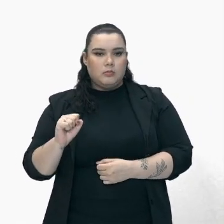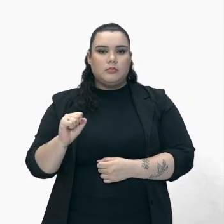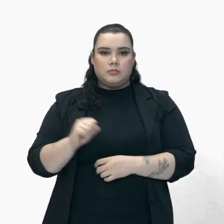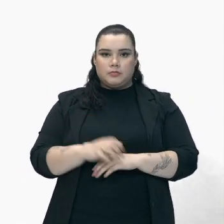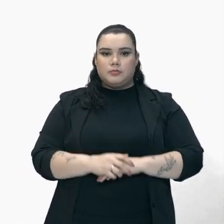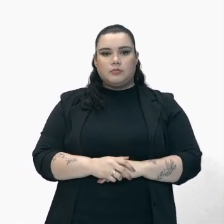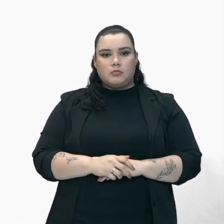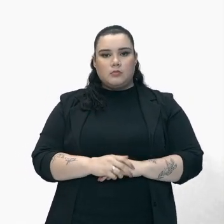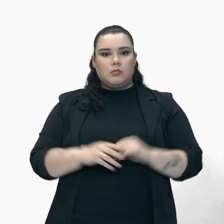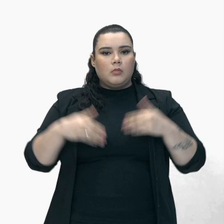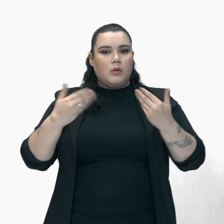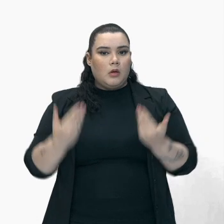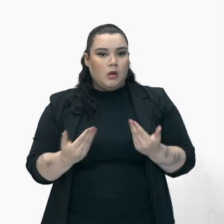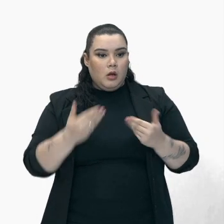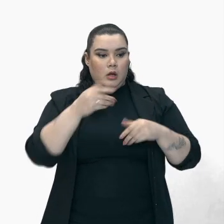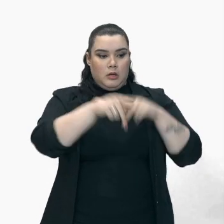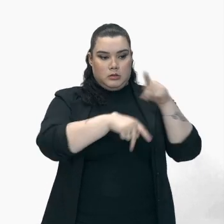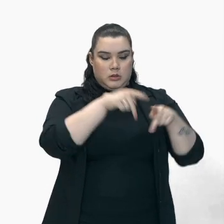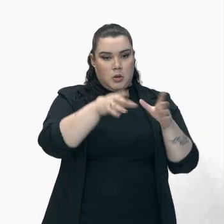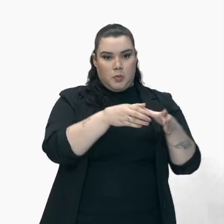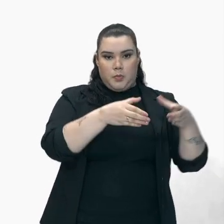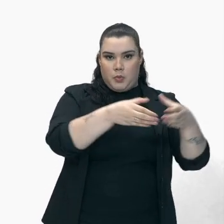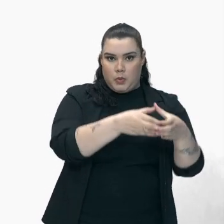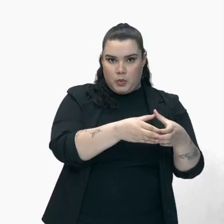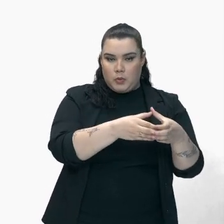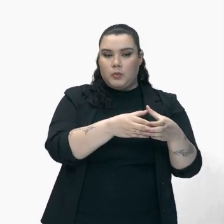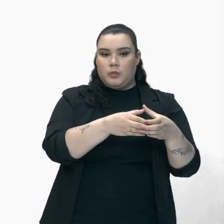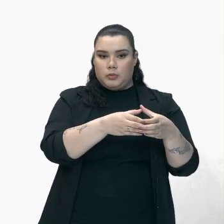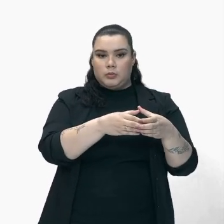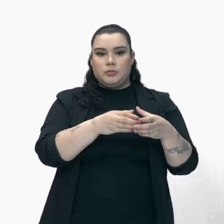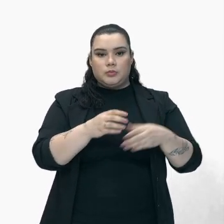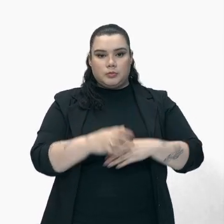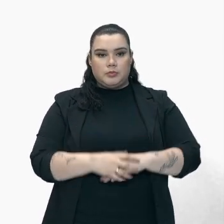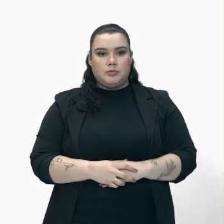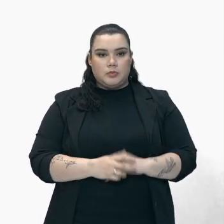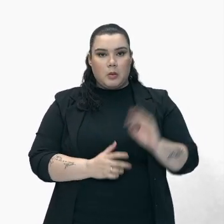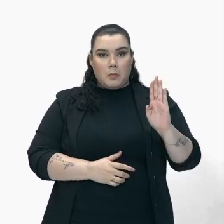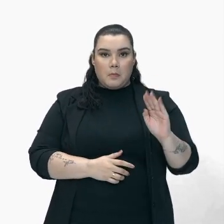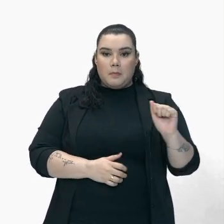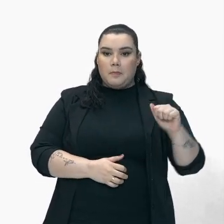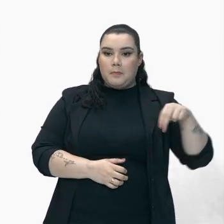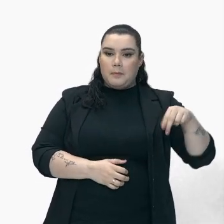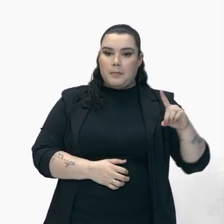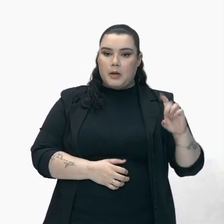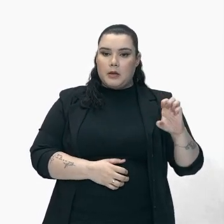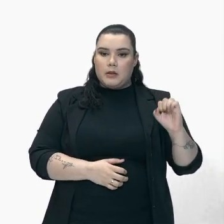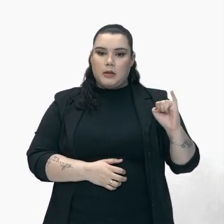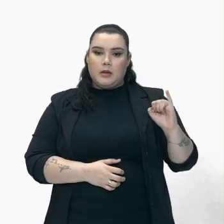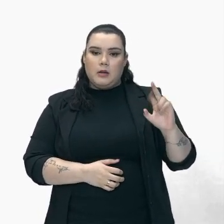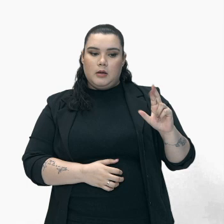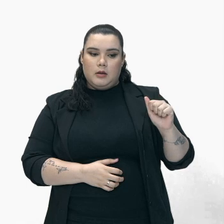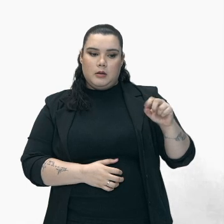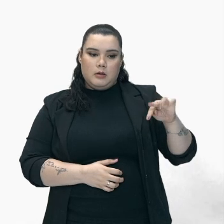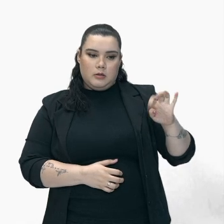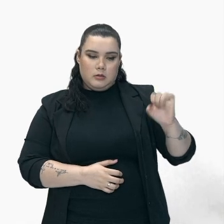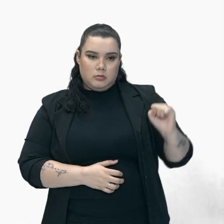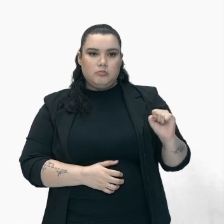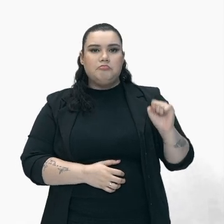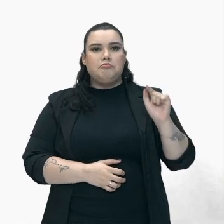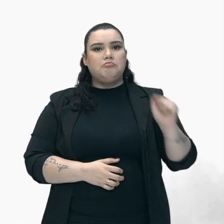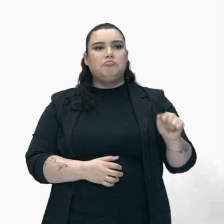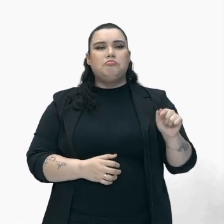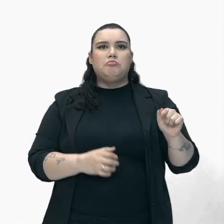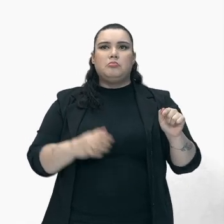Os paulistas Os bandeirantes paulistas Julgavam-se No direito